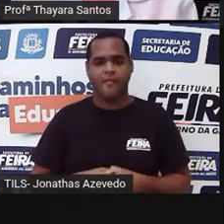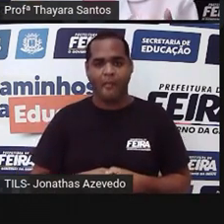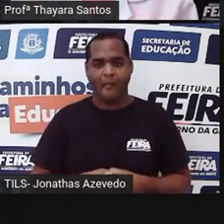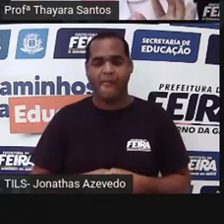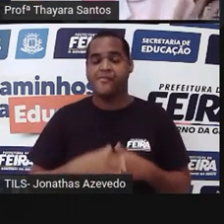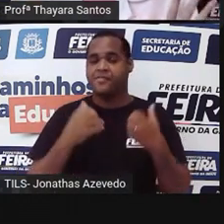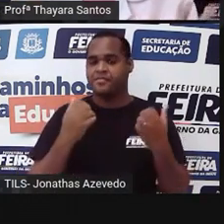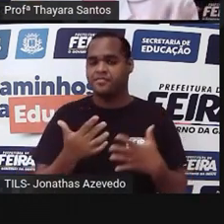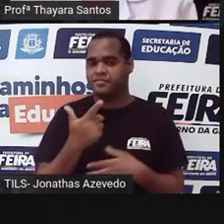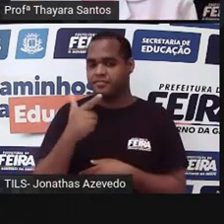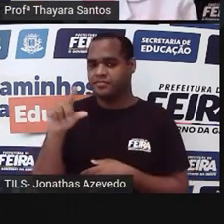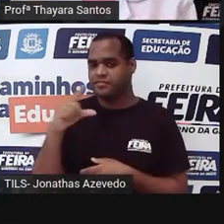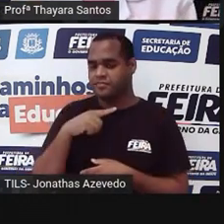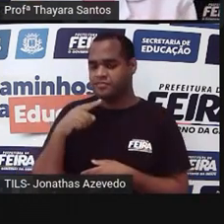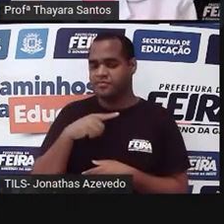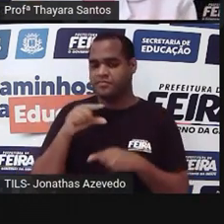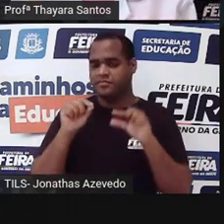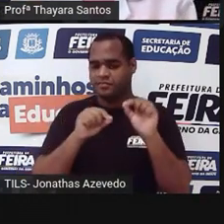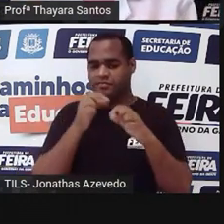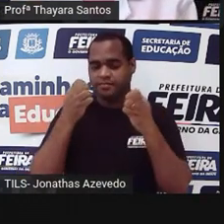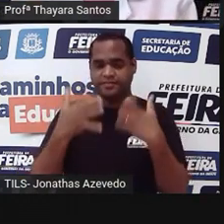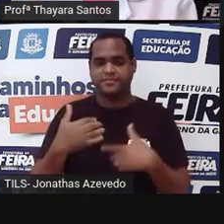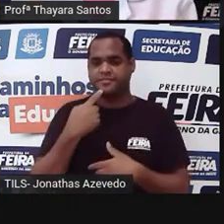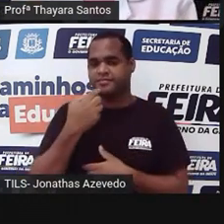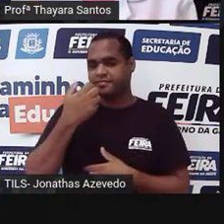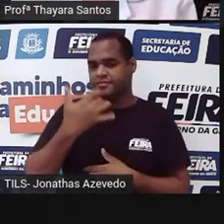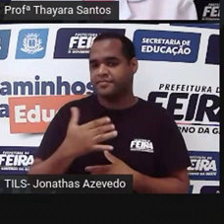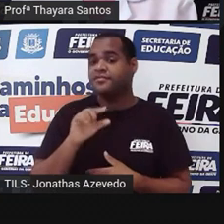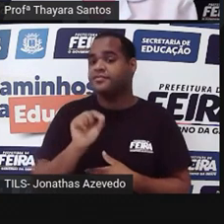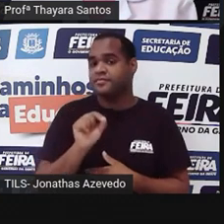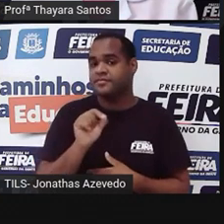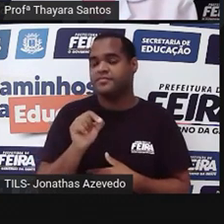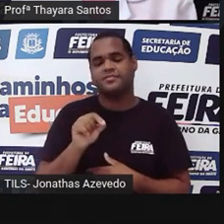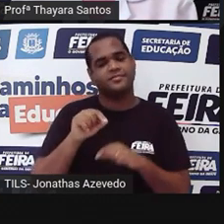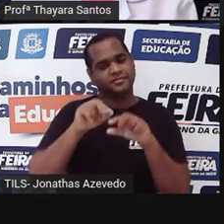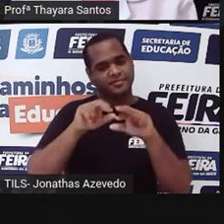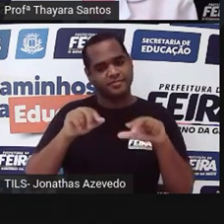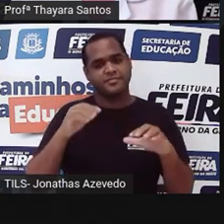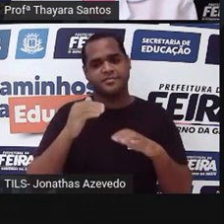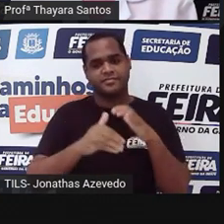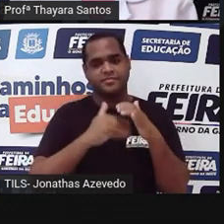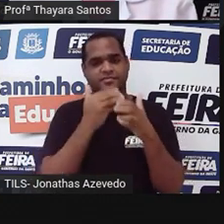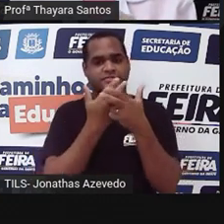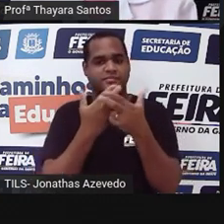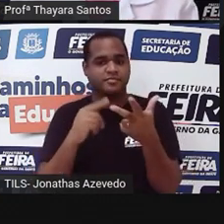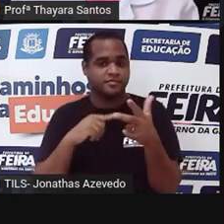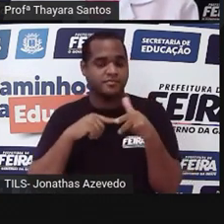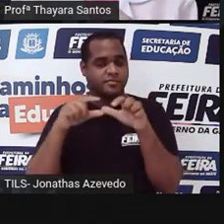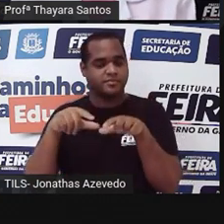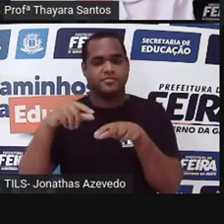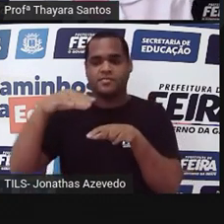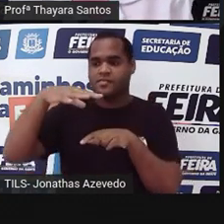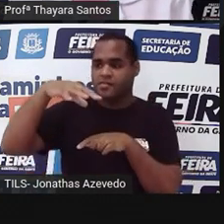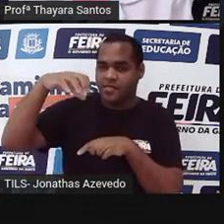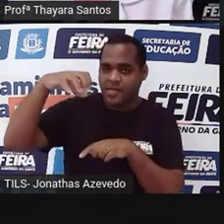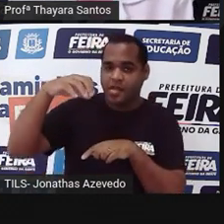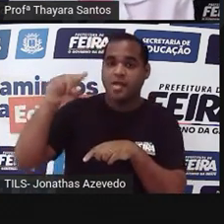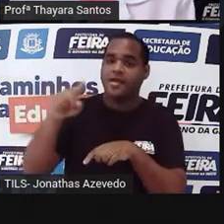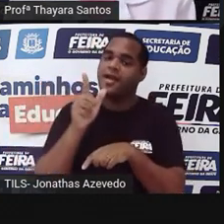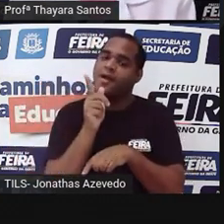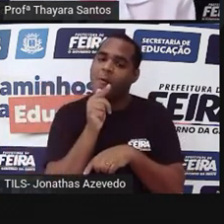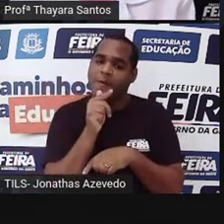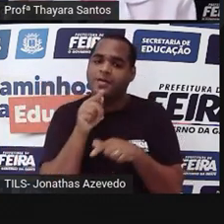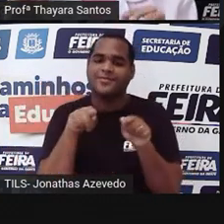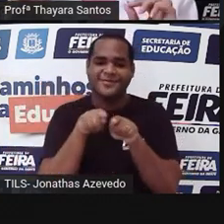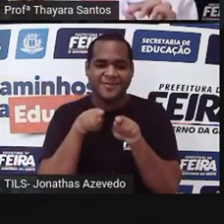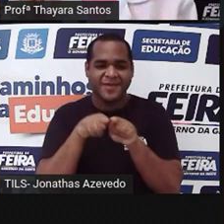disso, eu já falei até pra vocês daqui um pouquinho, essas plantas, elas se desenvolvem em lugares sombreados e úmidos. Isso